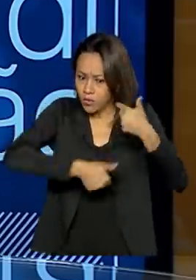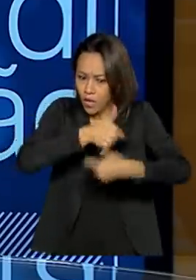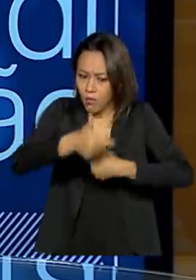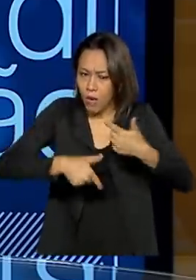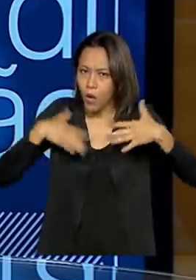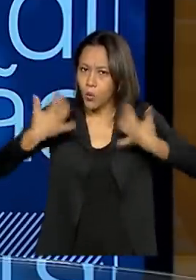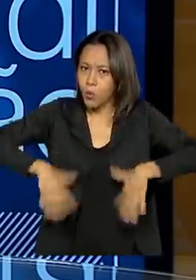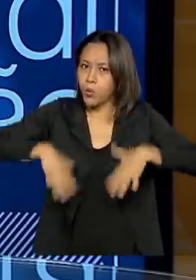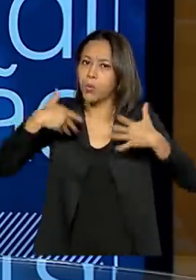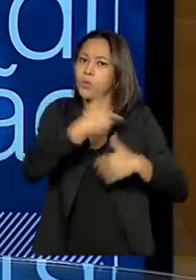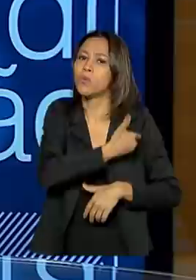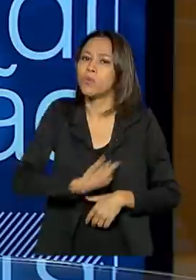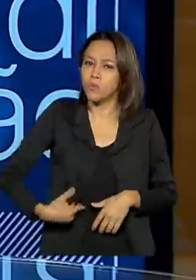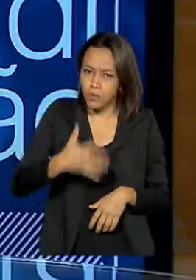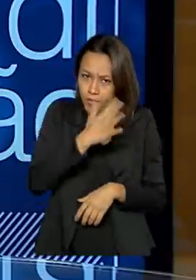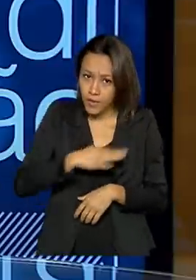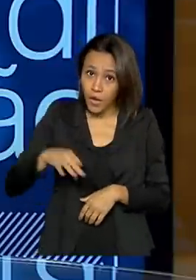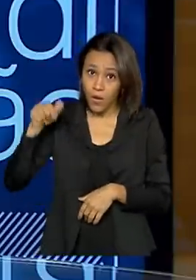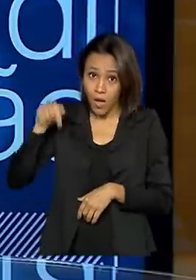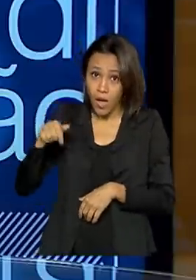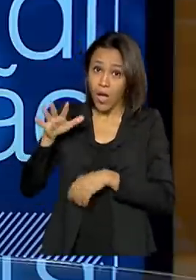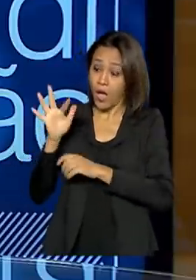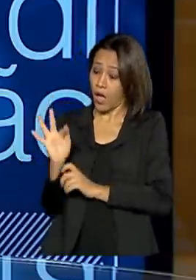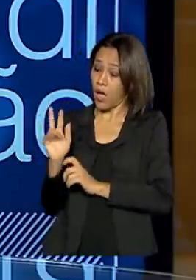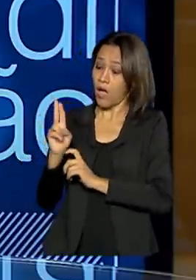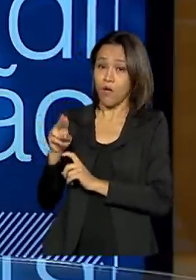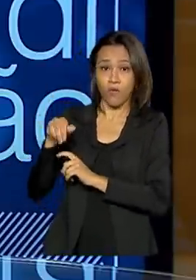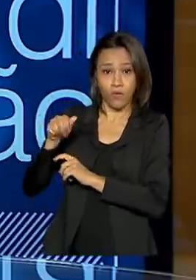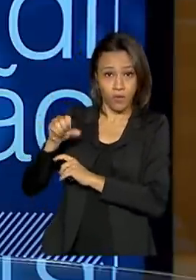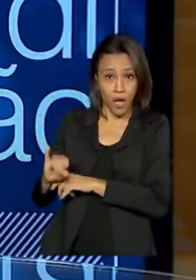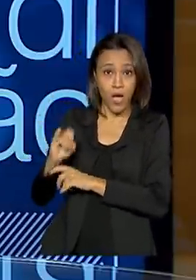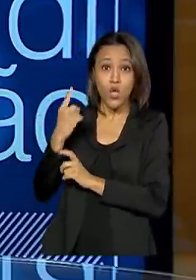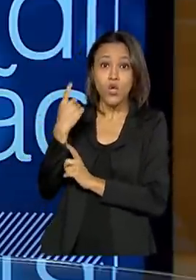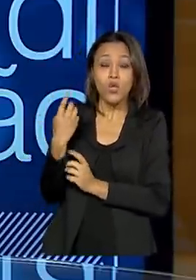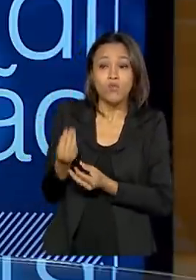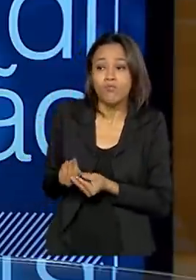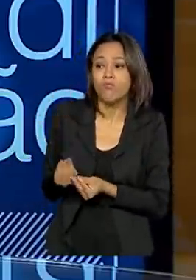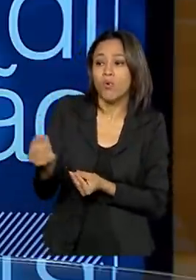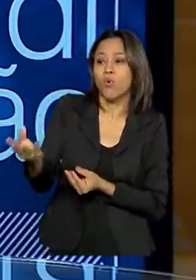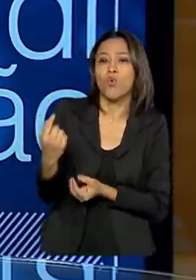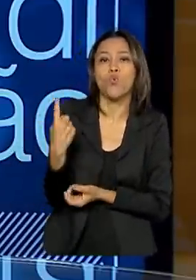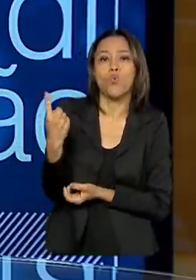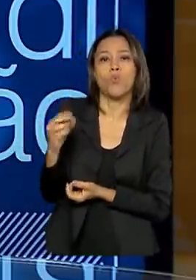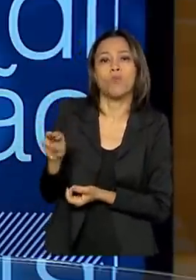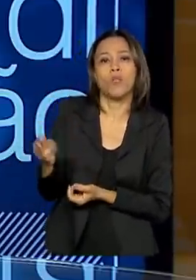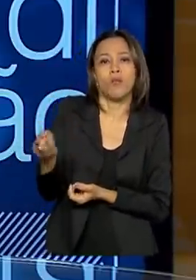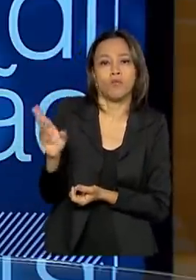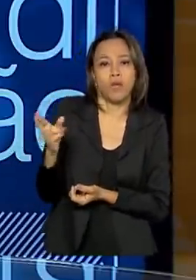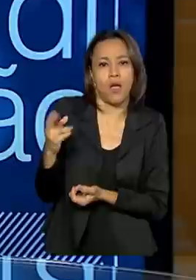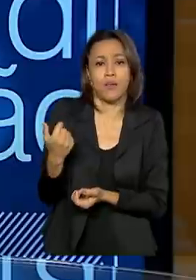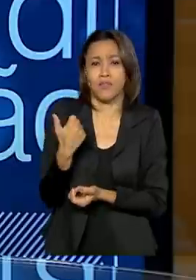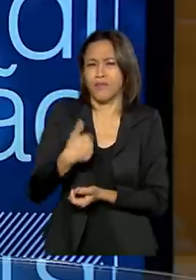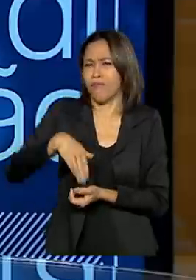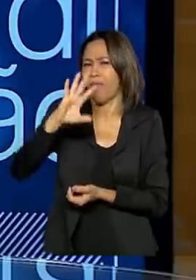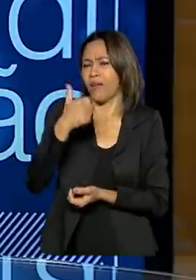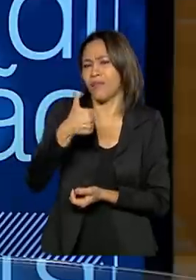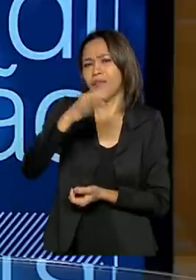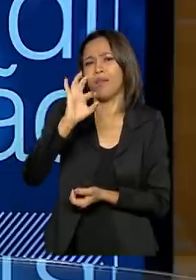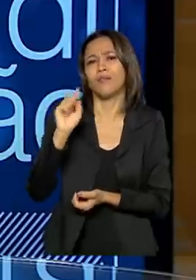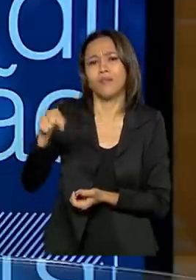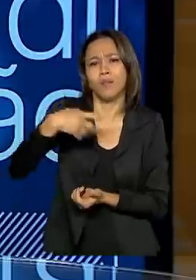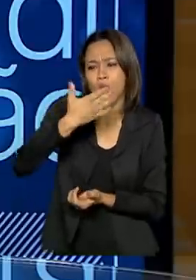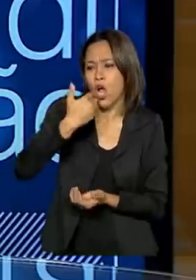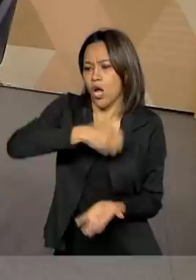governo federal. Só a FUNAI destinou aos chavantes aproximadamente um milhão de reais e mais de 10 mil cestas básicas